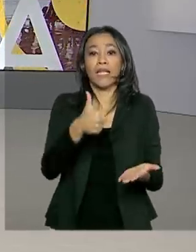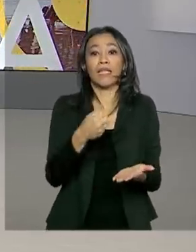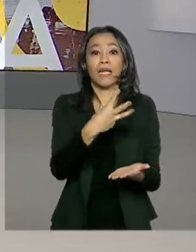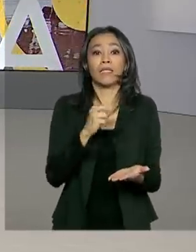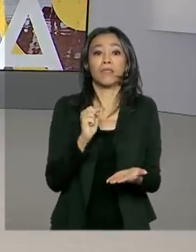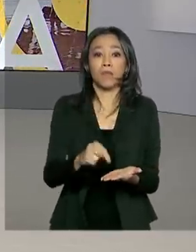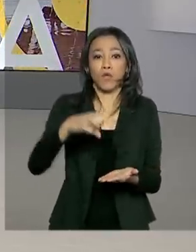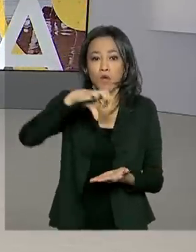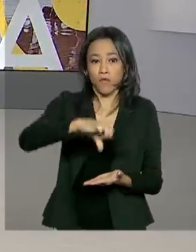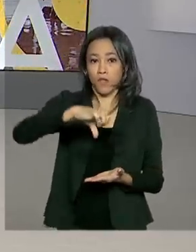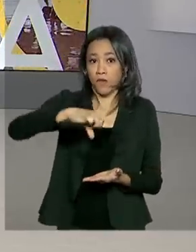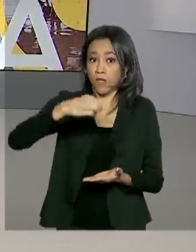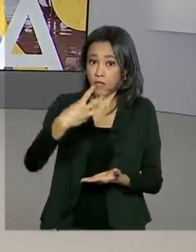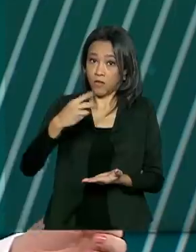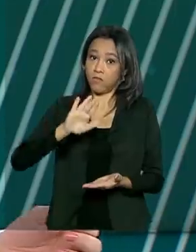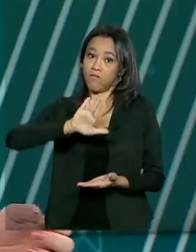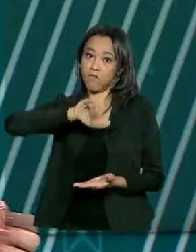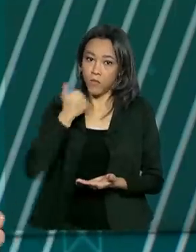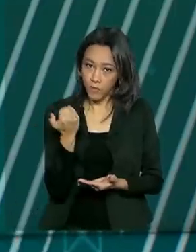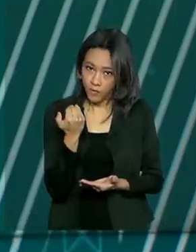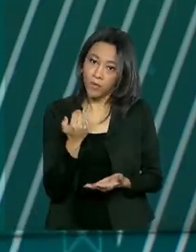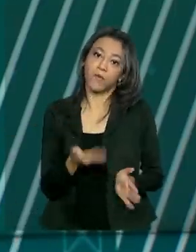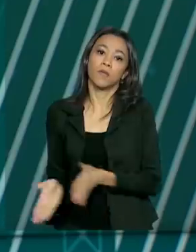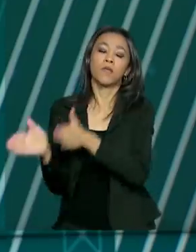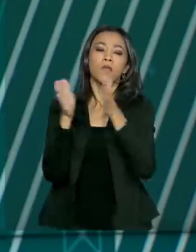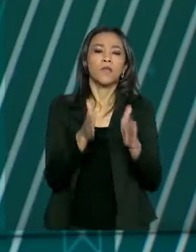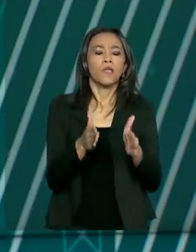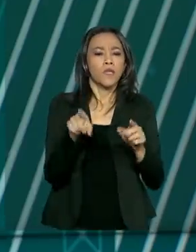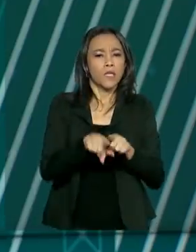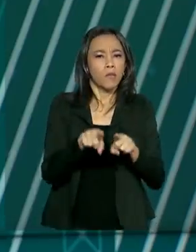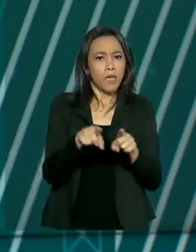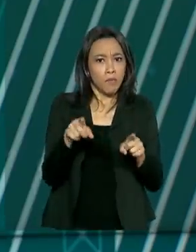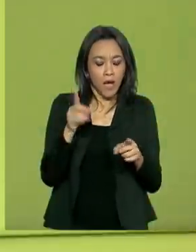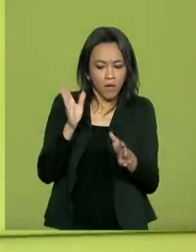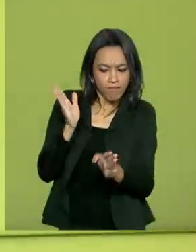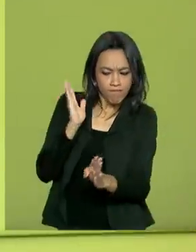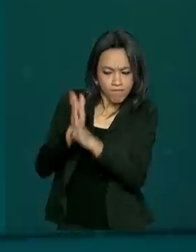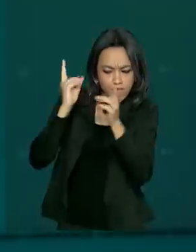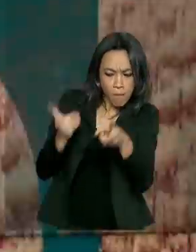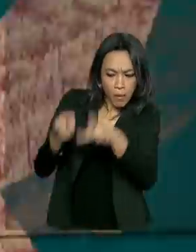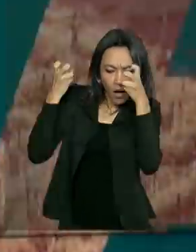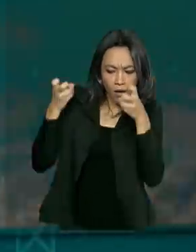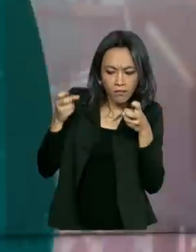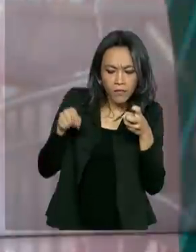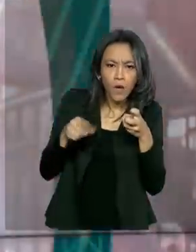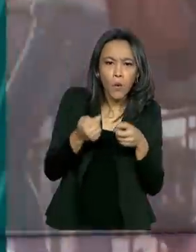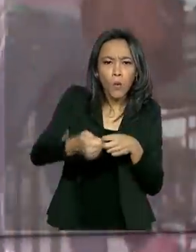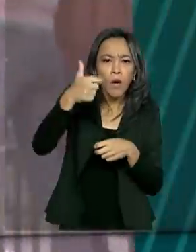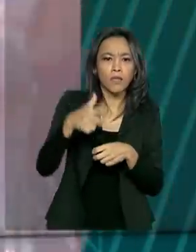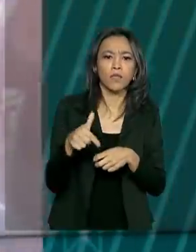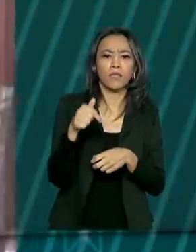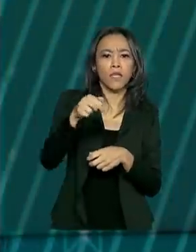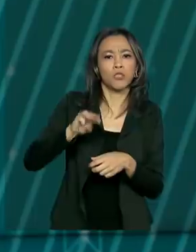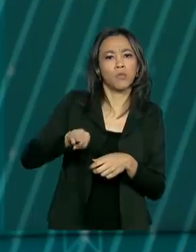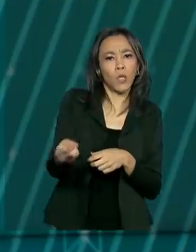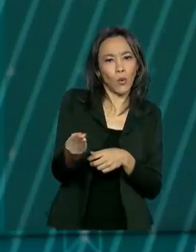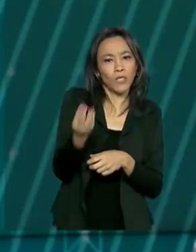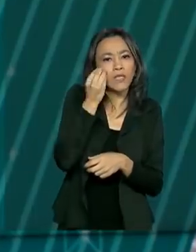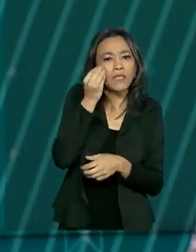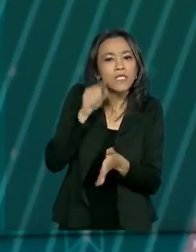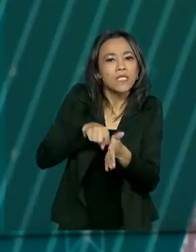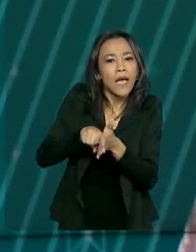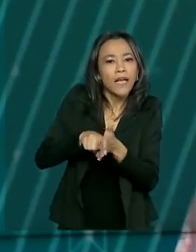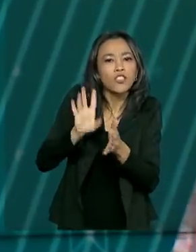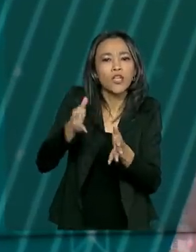.993 mortes. E para reforçar o diagnóstico da doença, quase 7 milhões de testes já foram